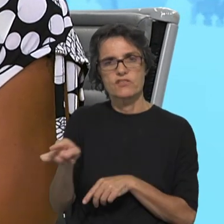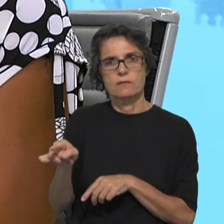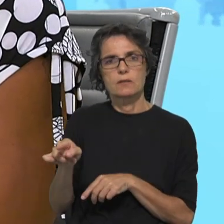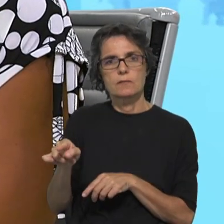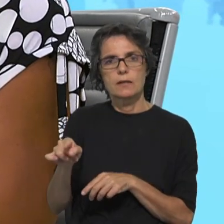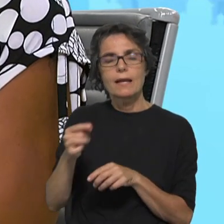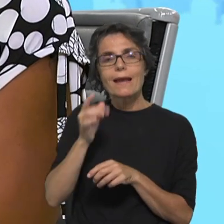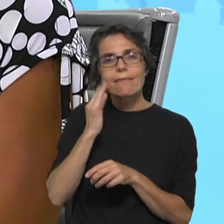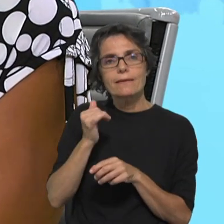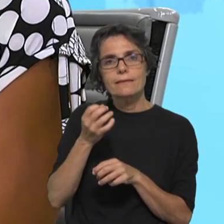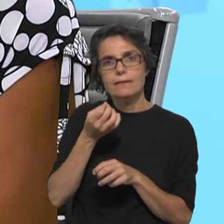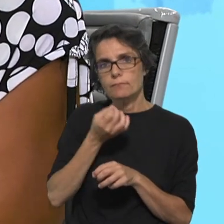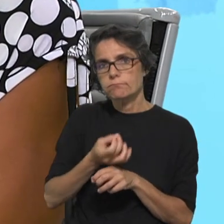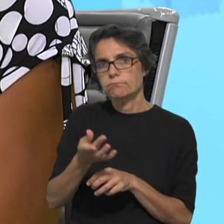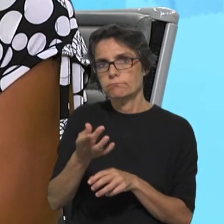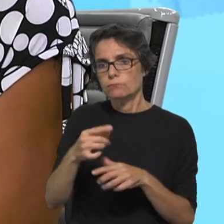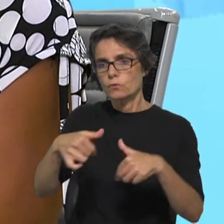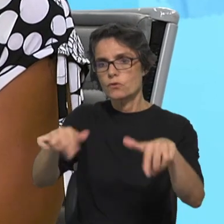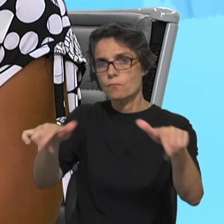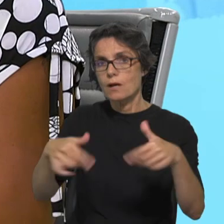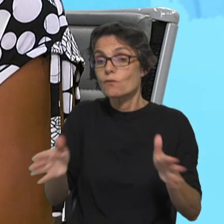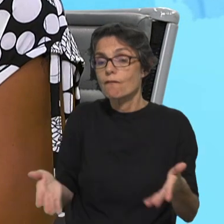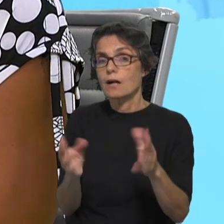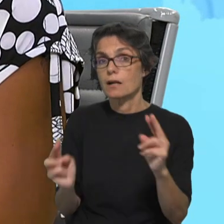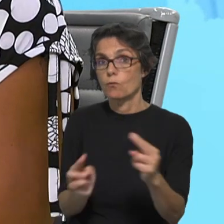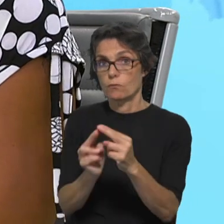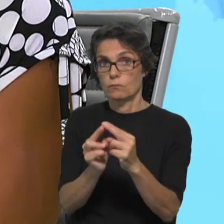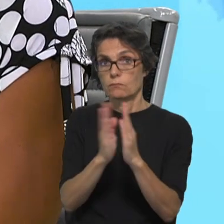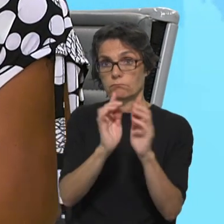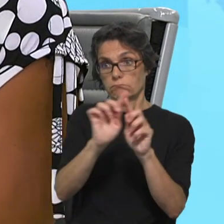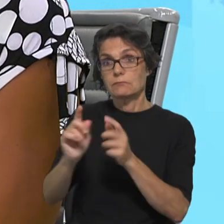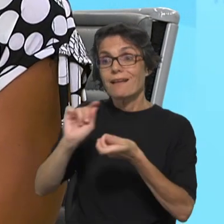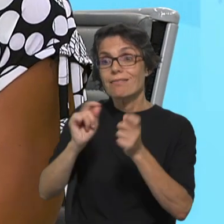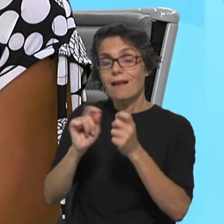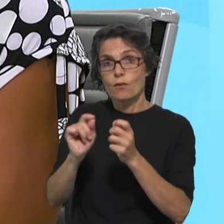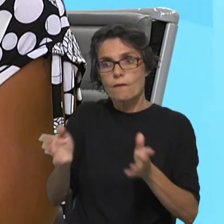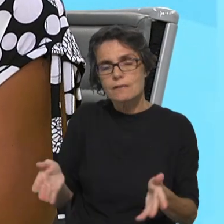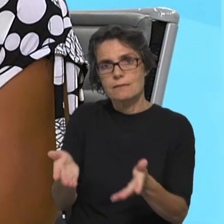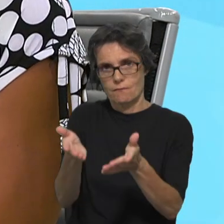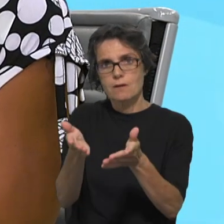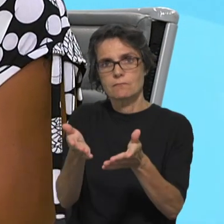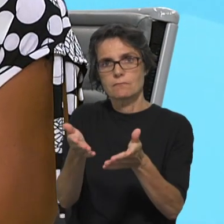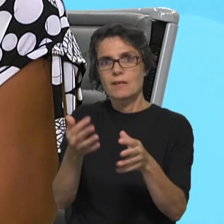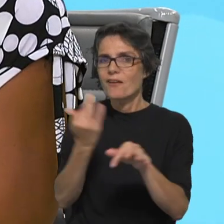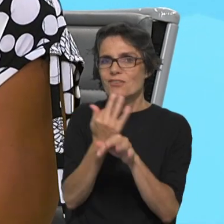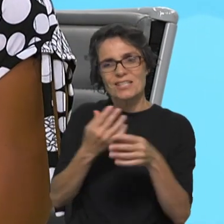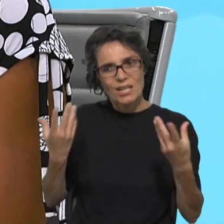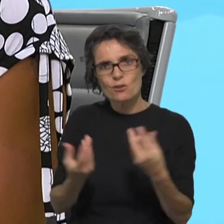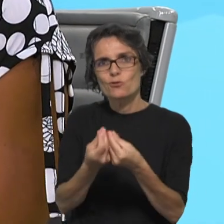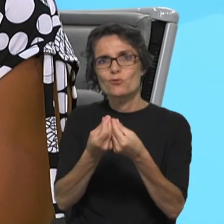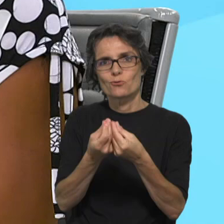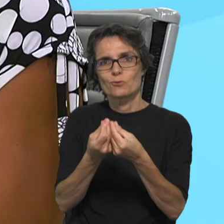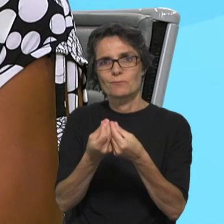espaços e procura também promover encontros de diálogo, encontros festivos ou de